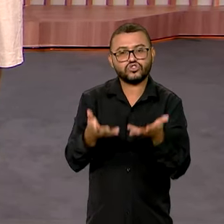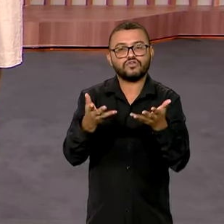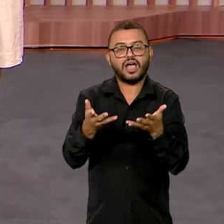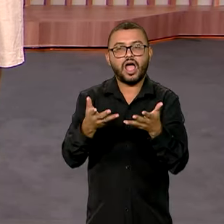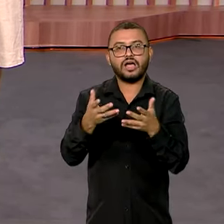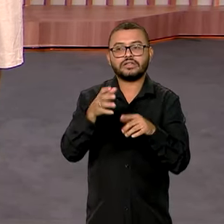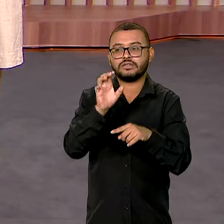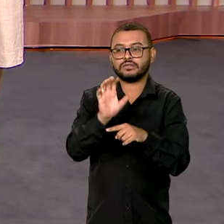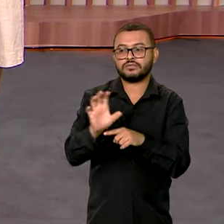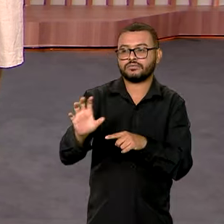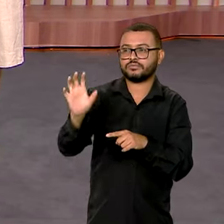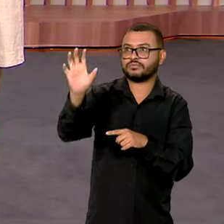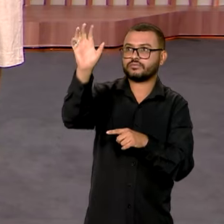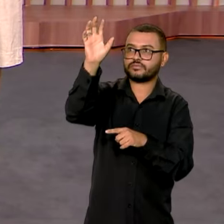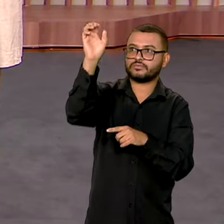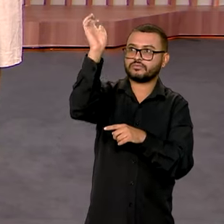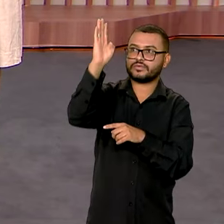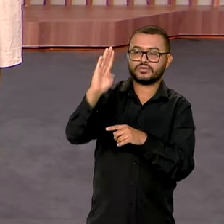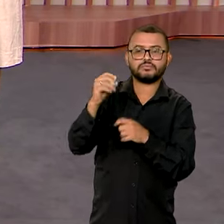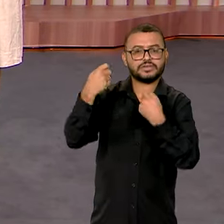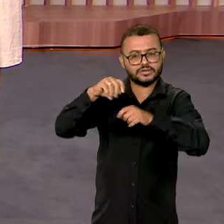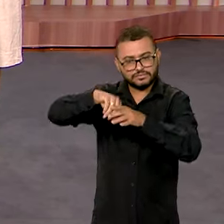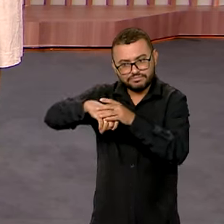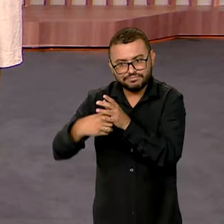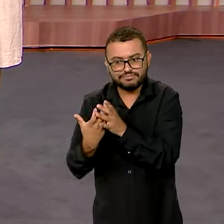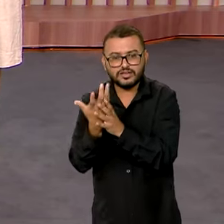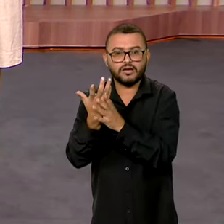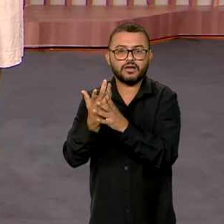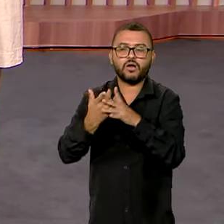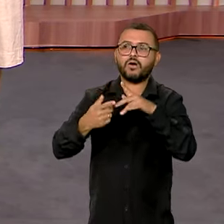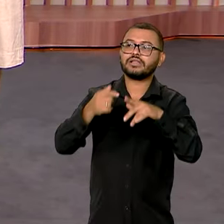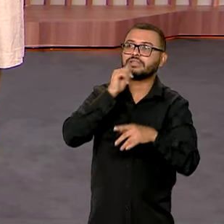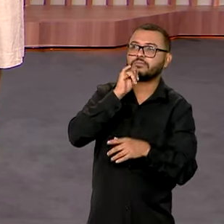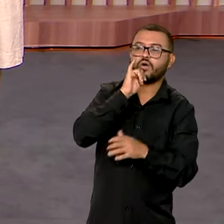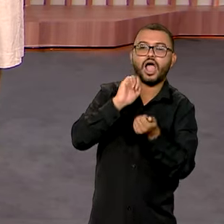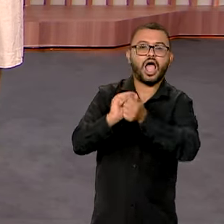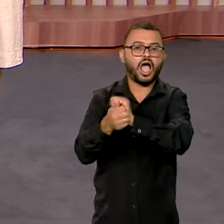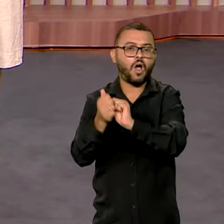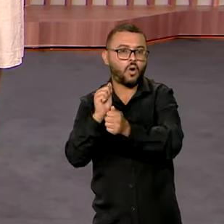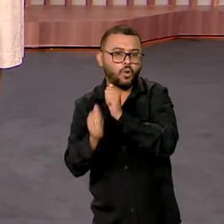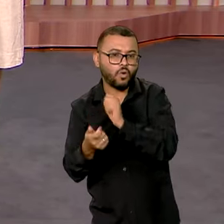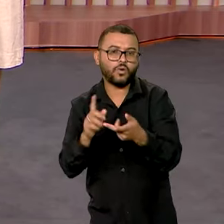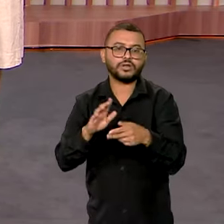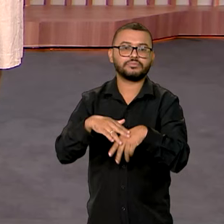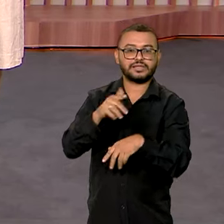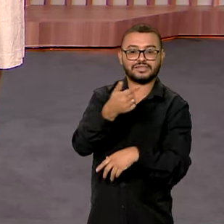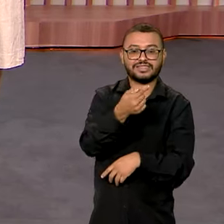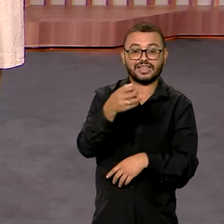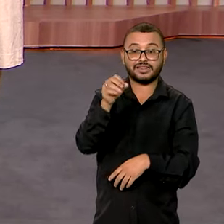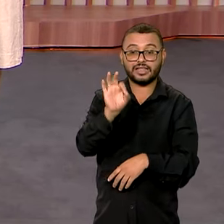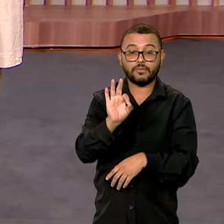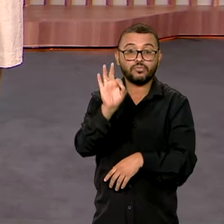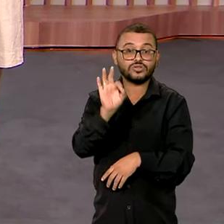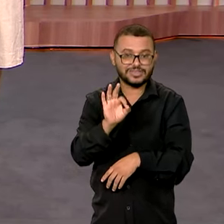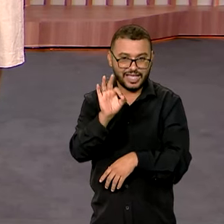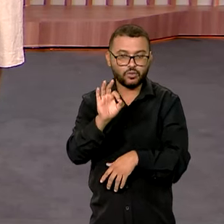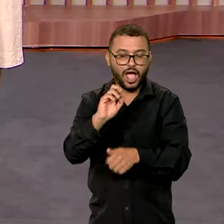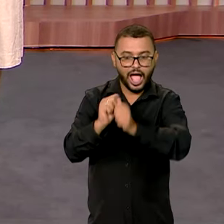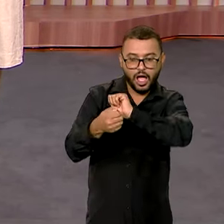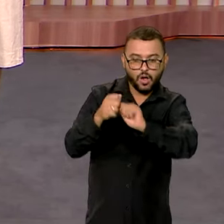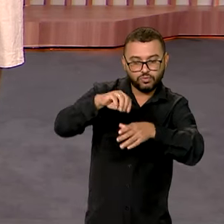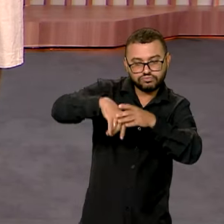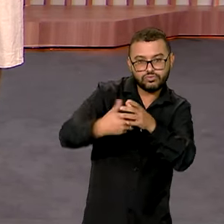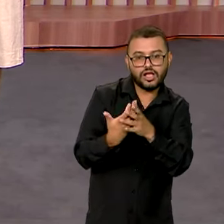de outras regiões do país a produzir outros produtos, como arroz, por exemplo. A gente não ter 70% da produção brasileira